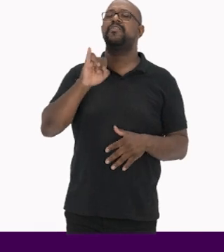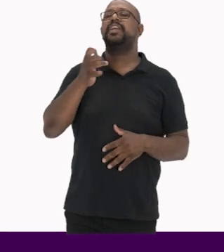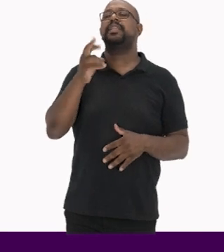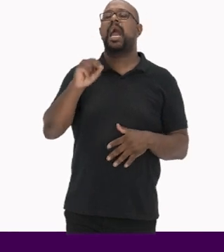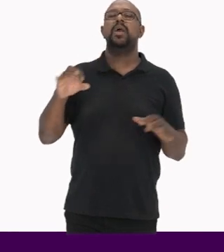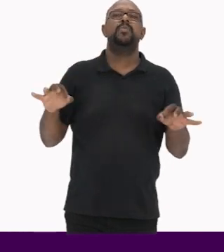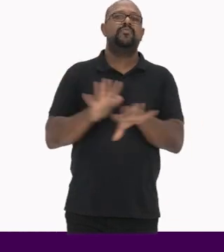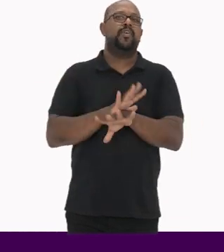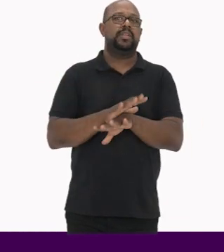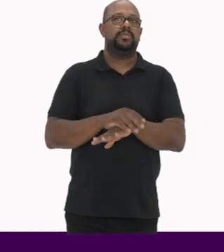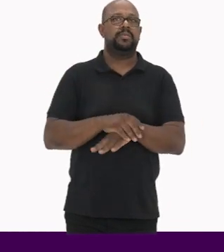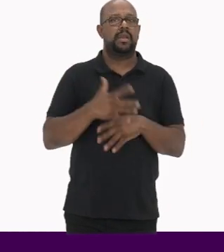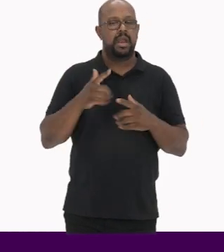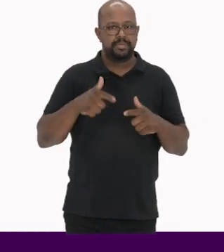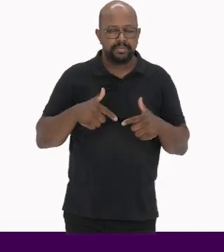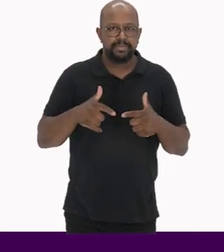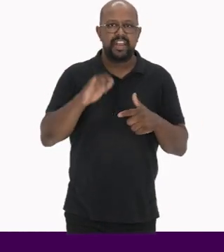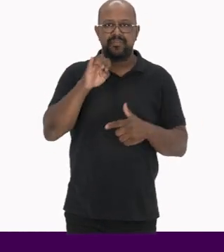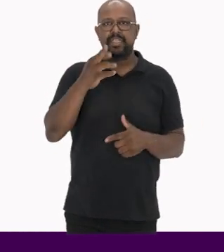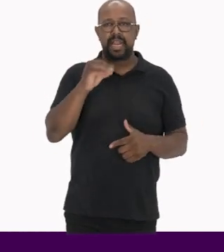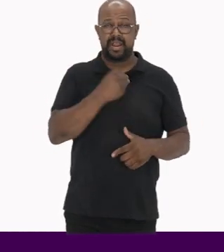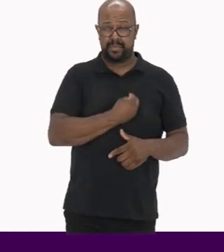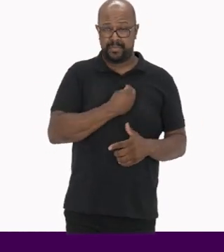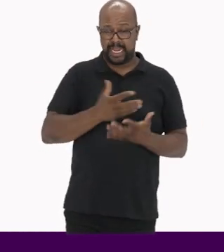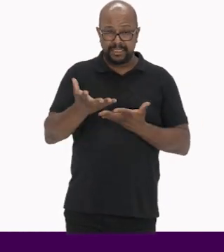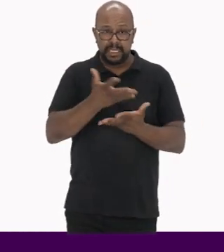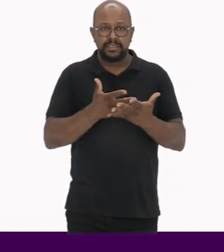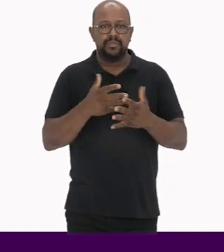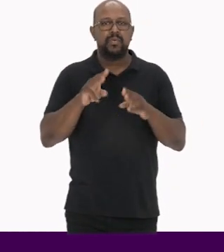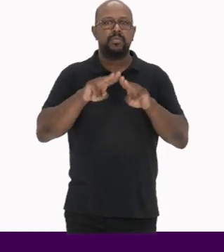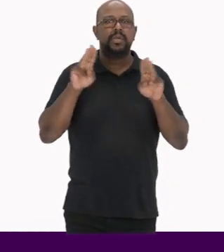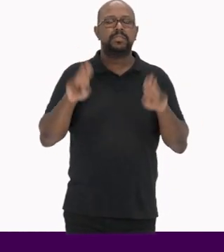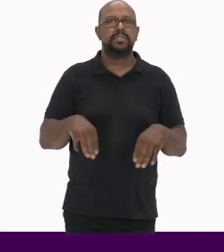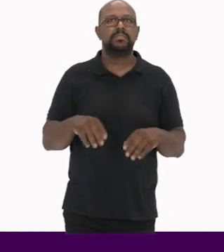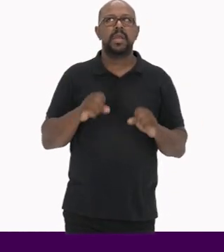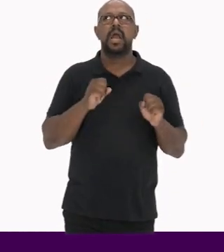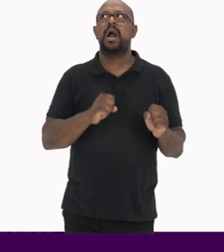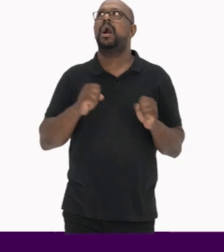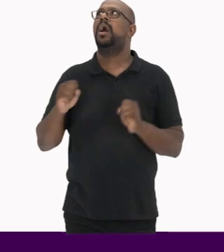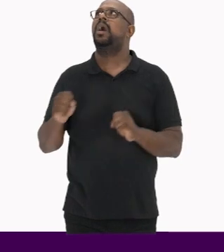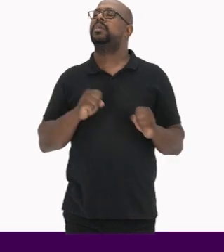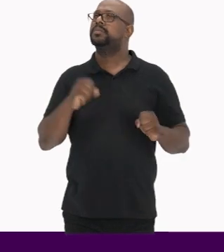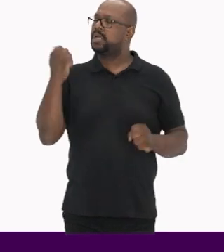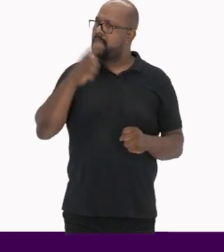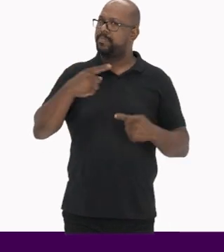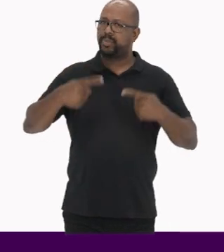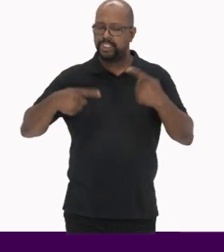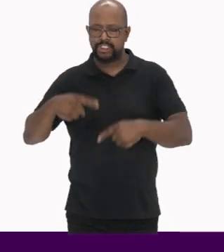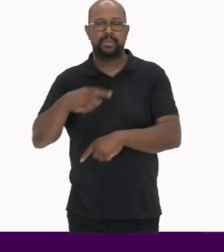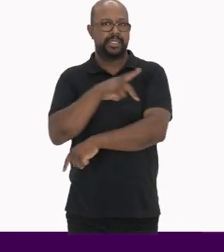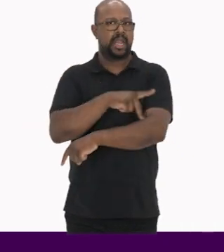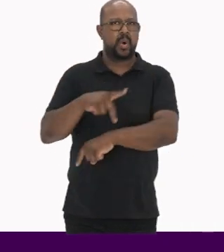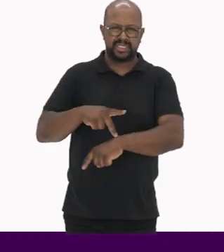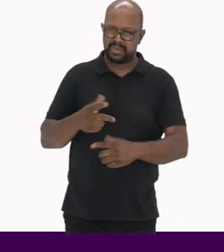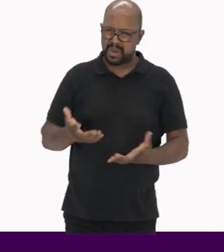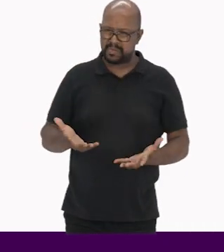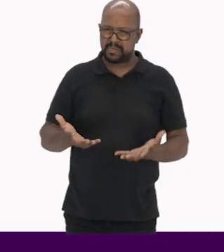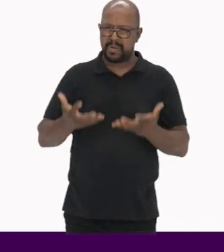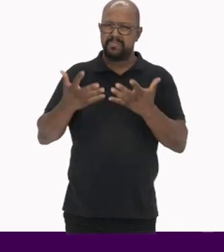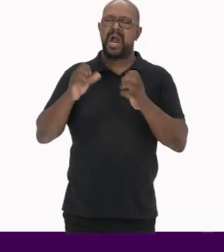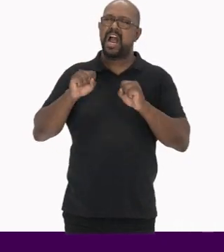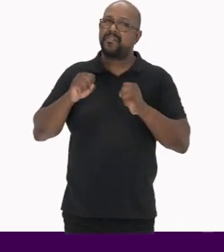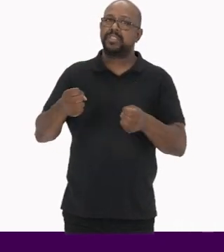inventário feito Ao realizar inventários participativos Os museus potencializam sua dimensão política pedagógica